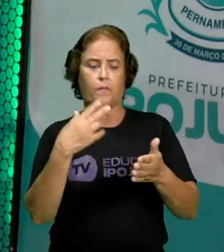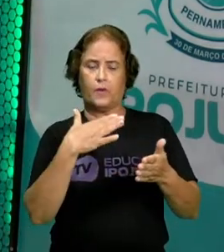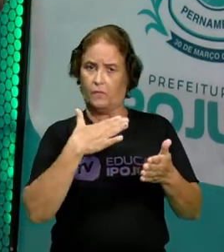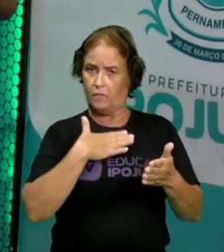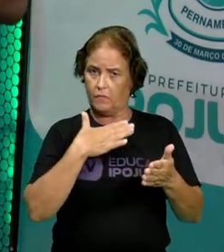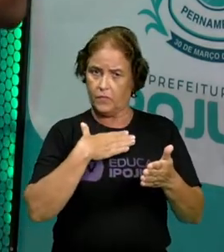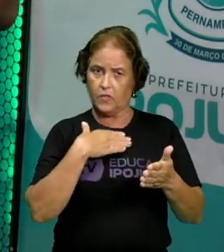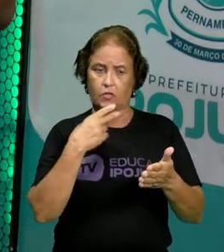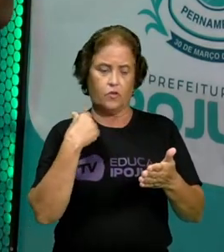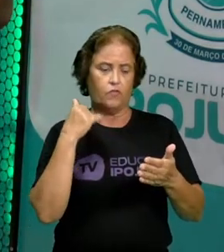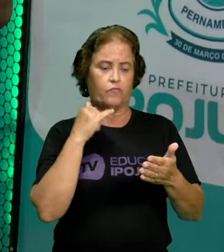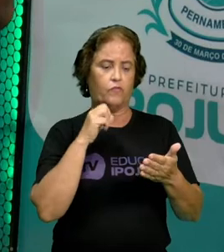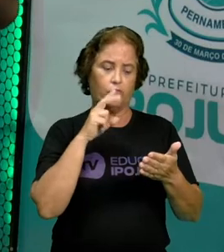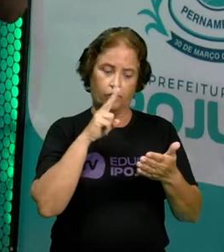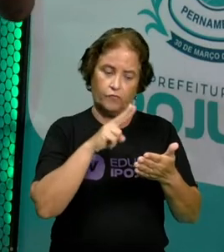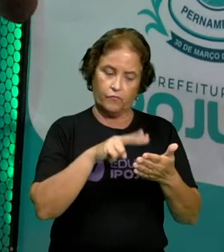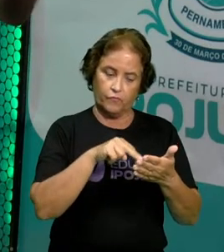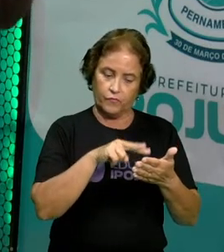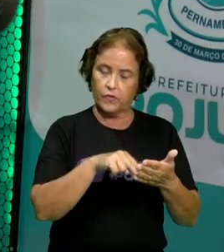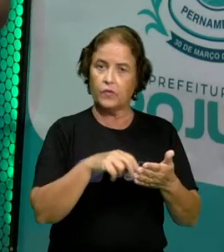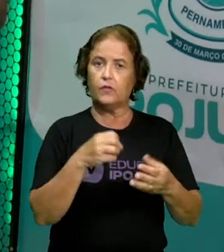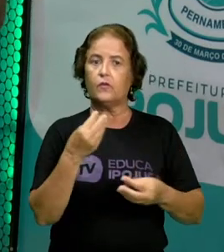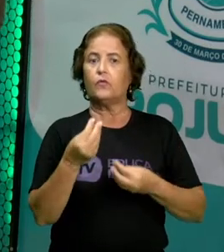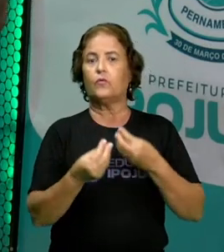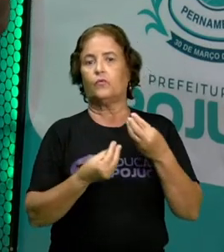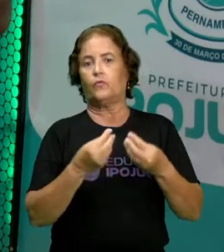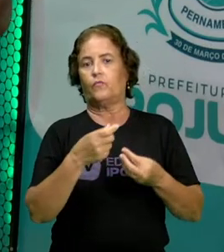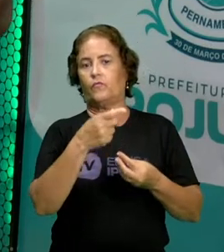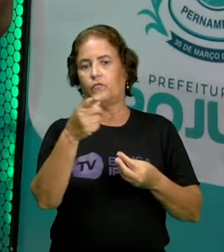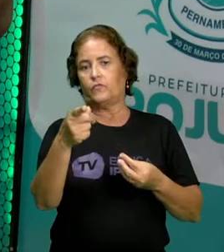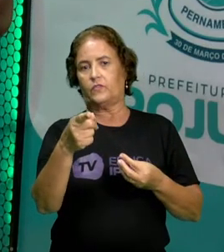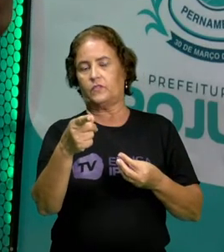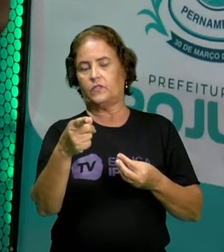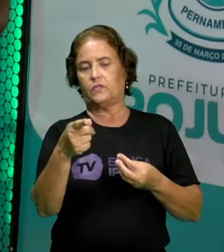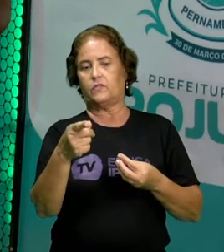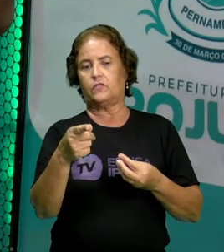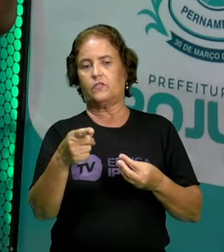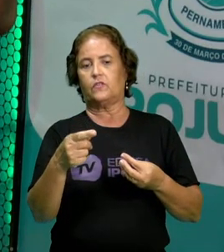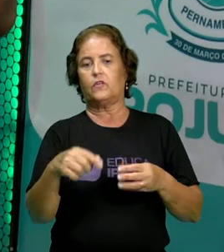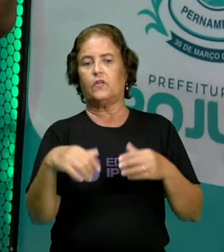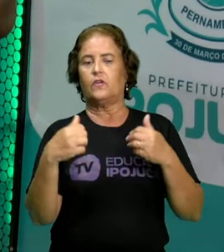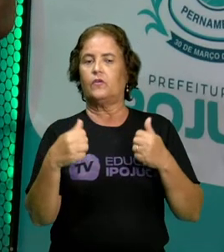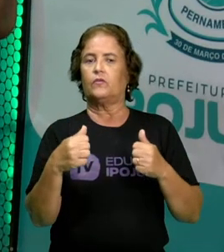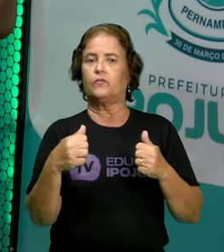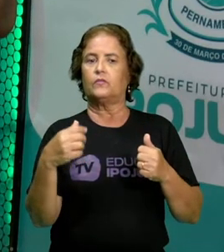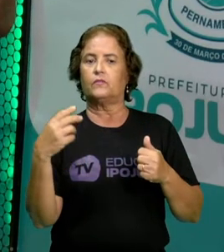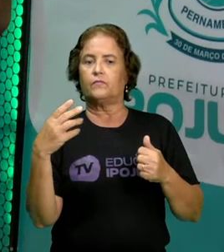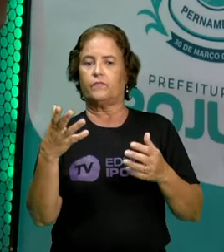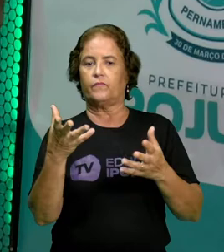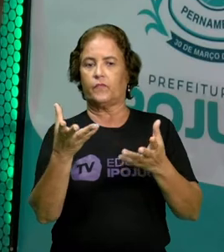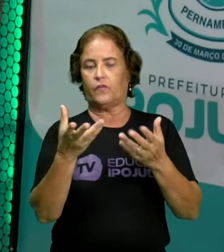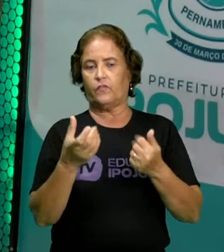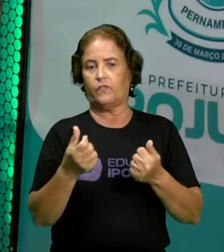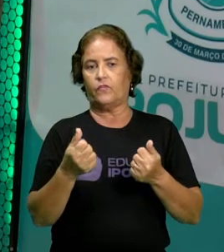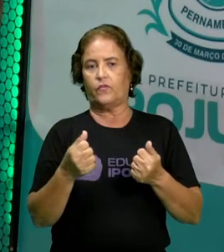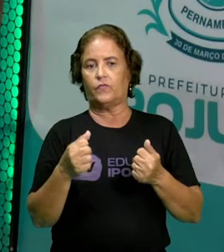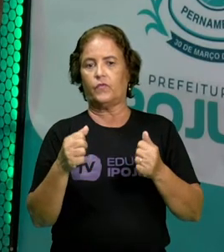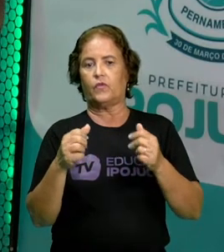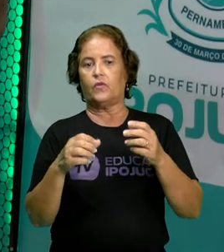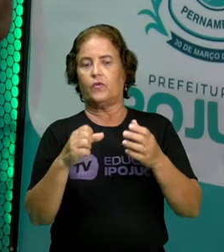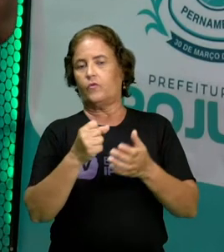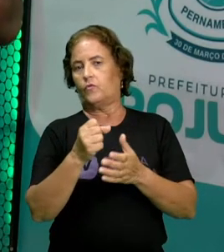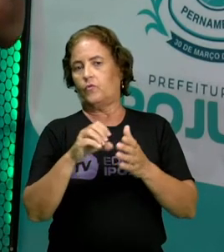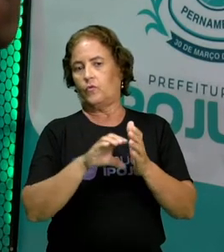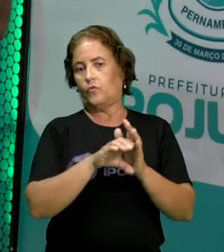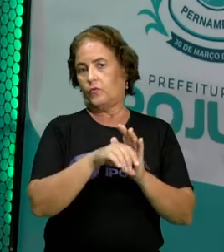aí como vocês estão recebendo os conteúdos de língua inglesa. Pessoal, foi um prazer